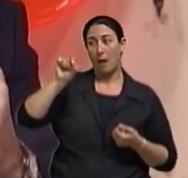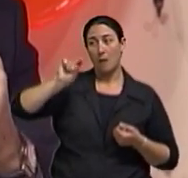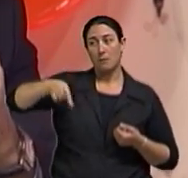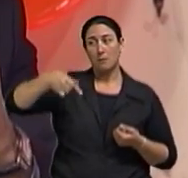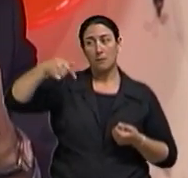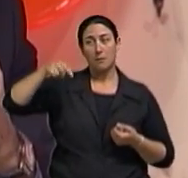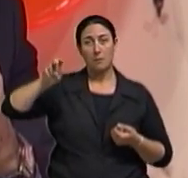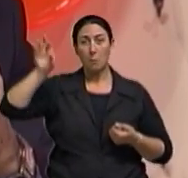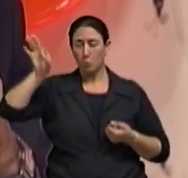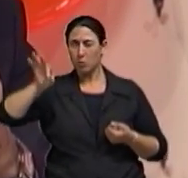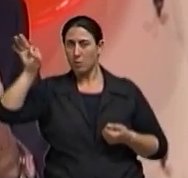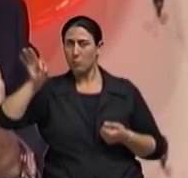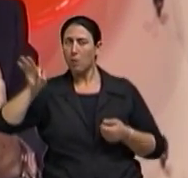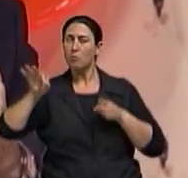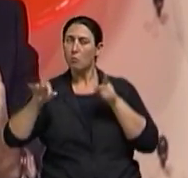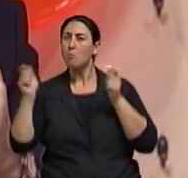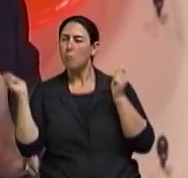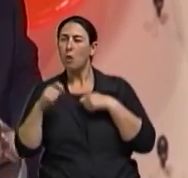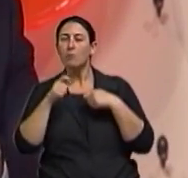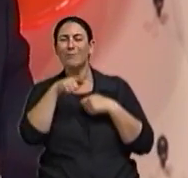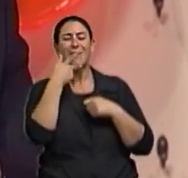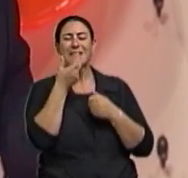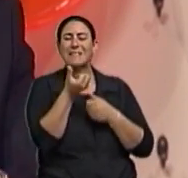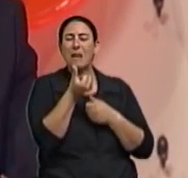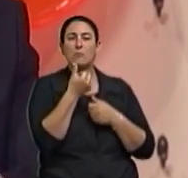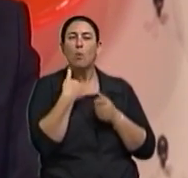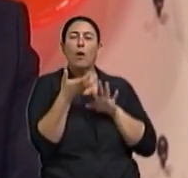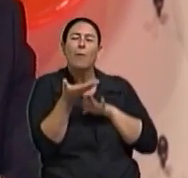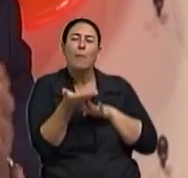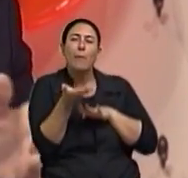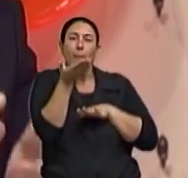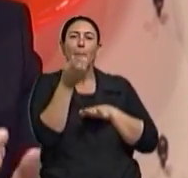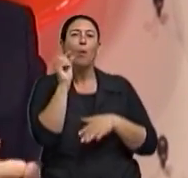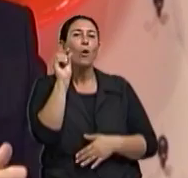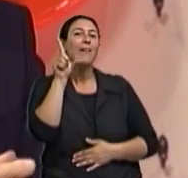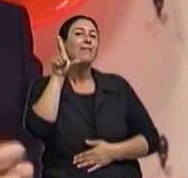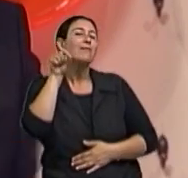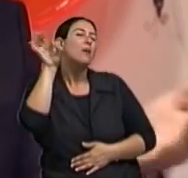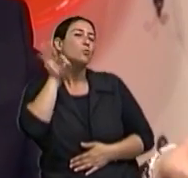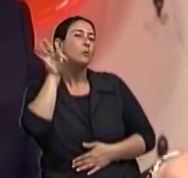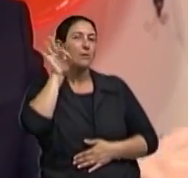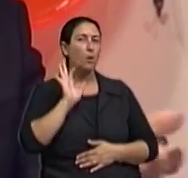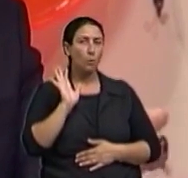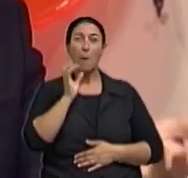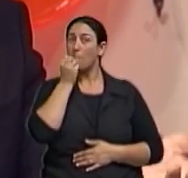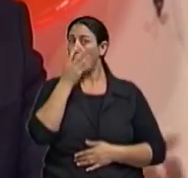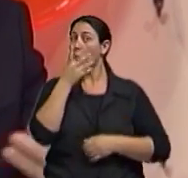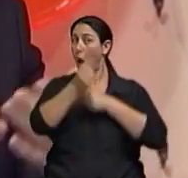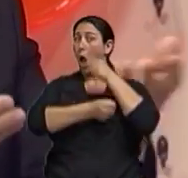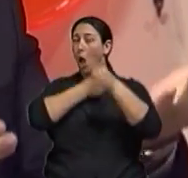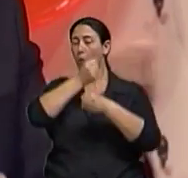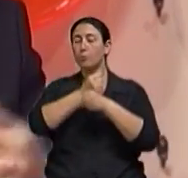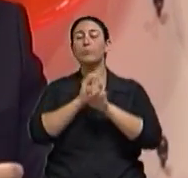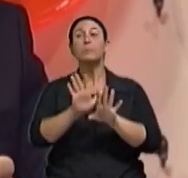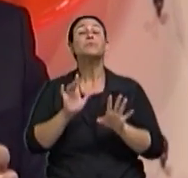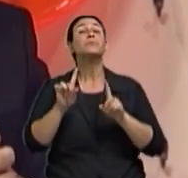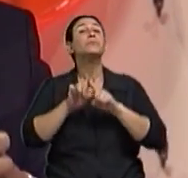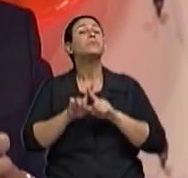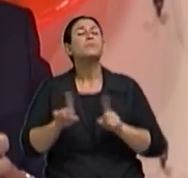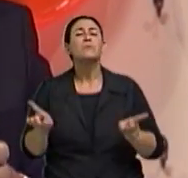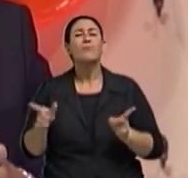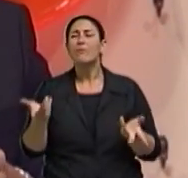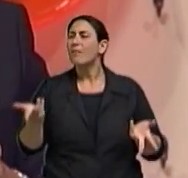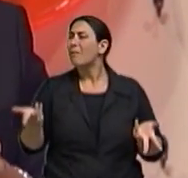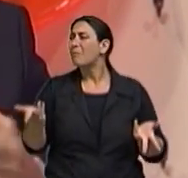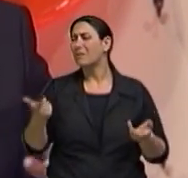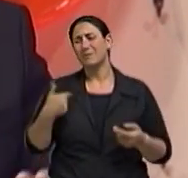de 6 e chegando a quase 10,75 ao ano, que é muito bom. Além disso, nós temos ações. Ações, a gente pode pensar assim,